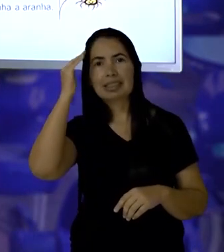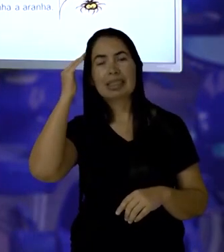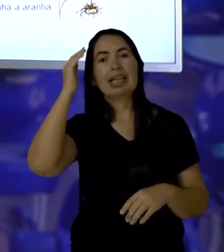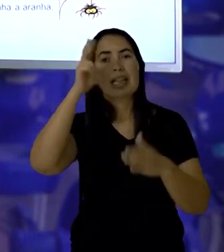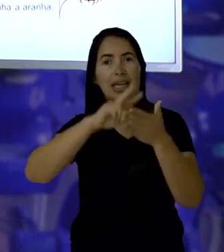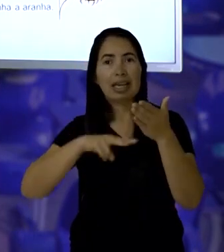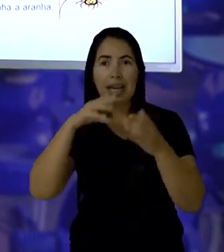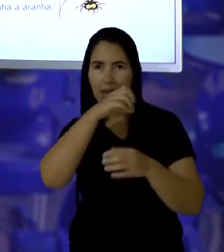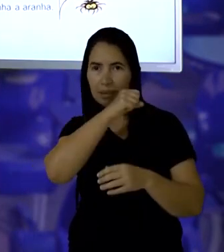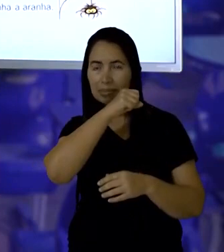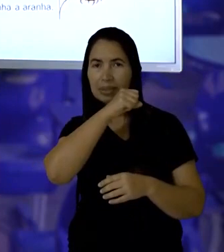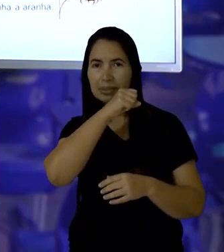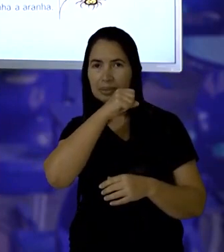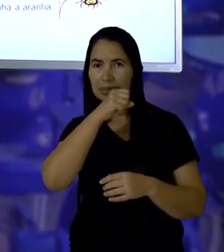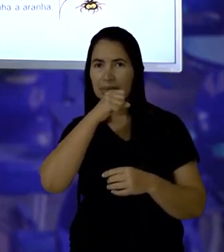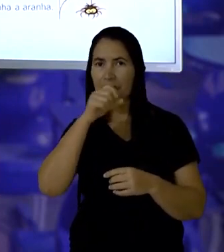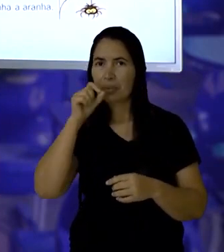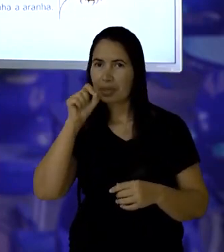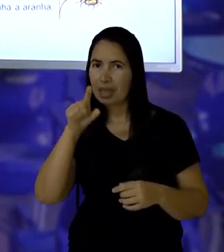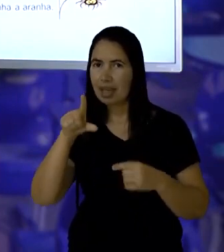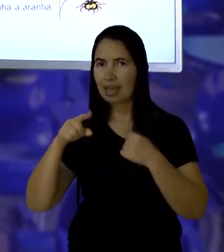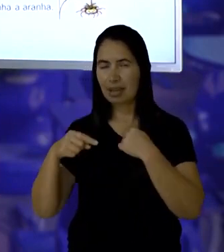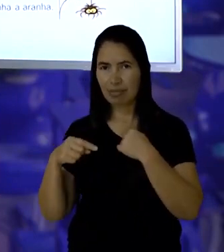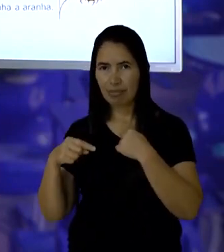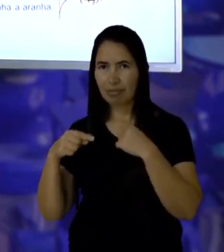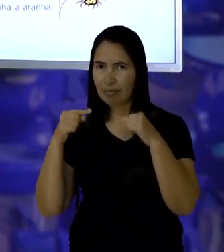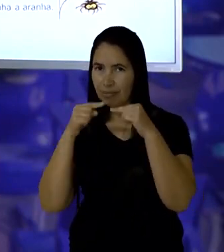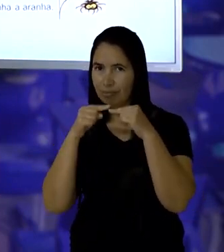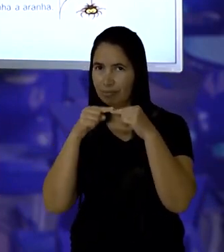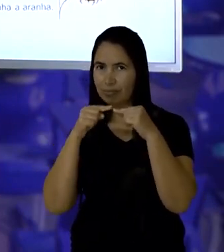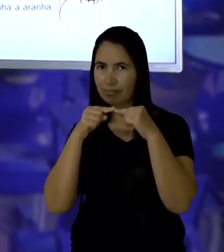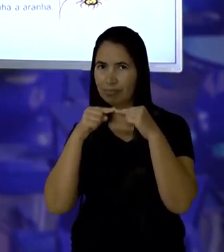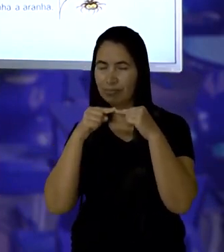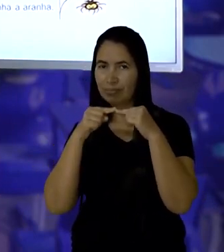podem tentar ler mais rápido que eu. Combinado?